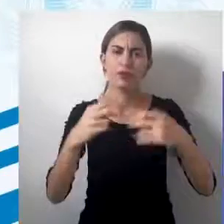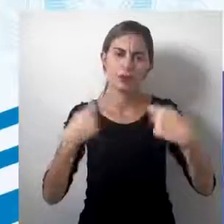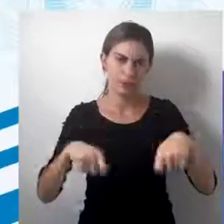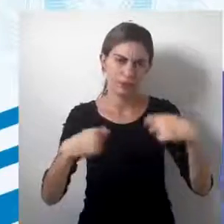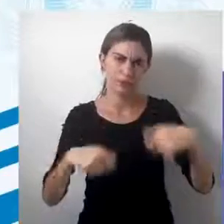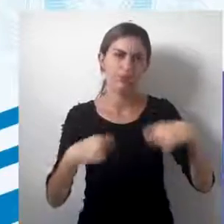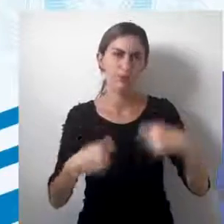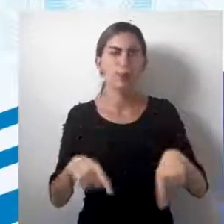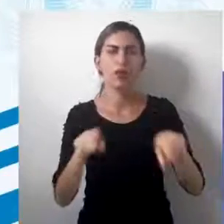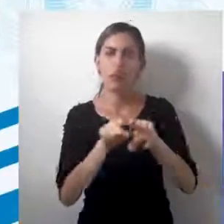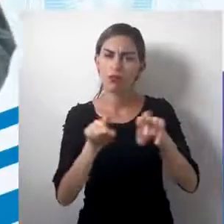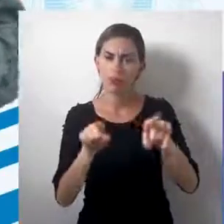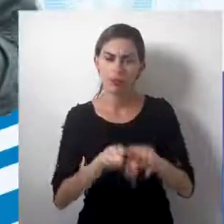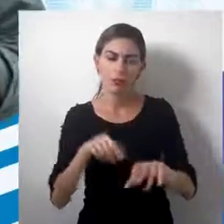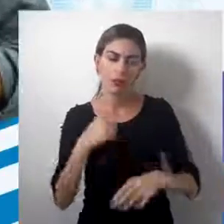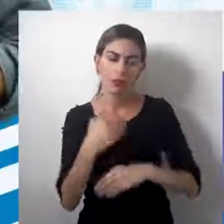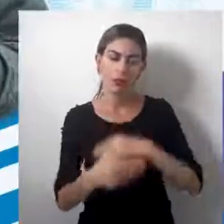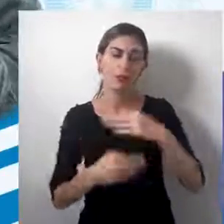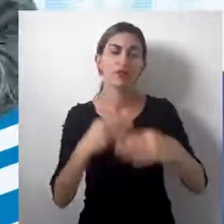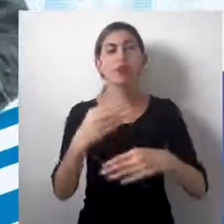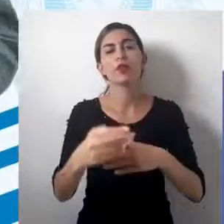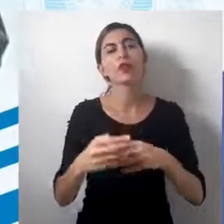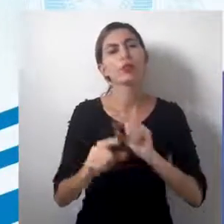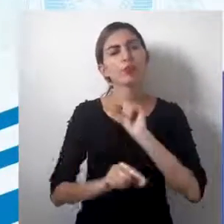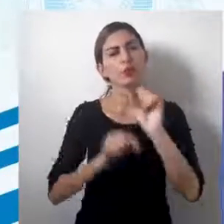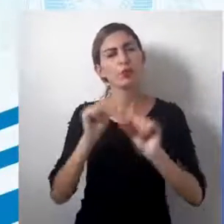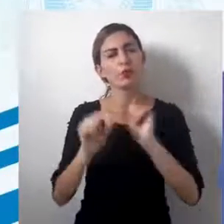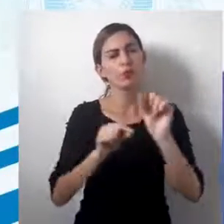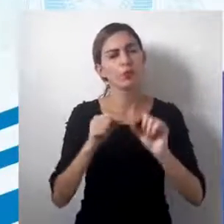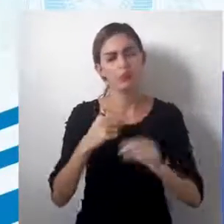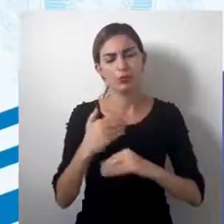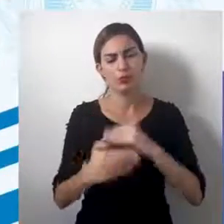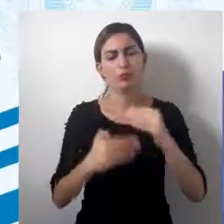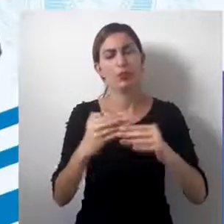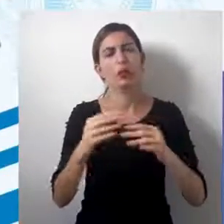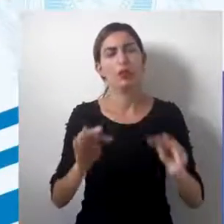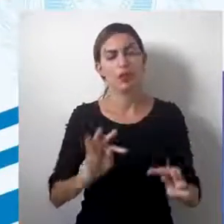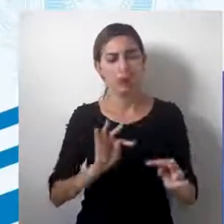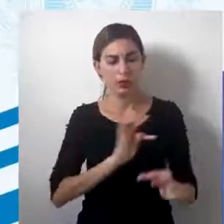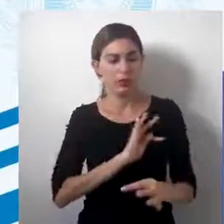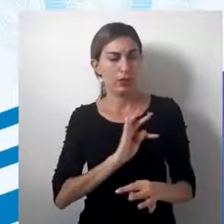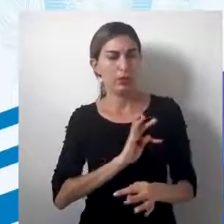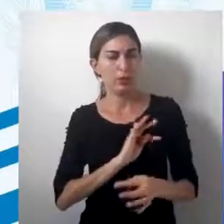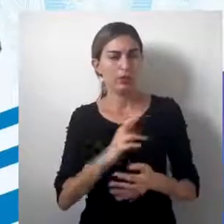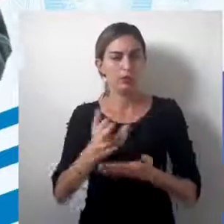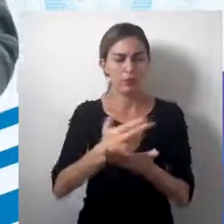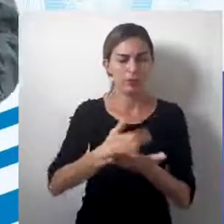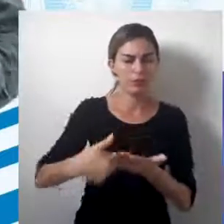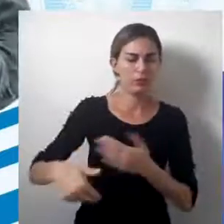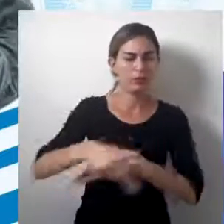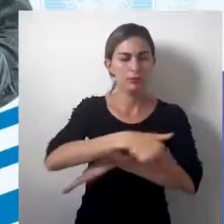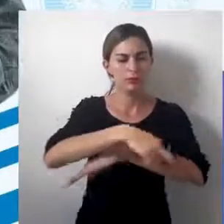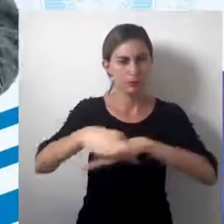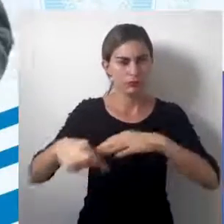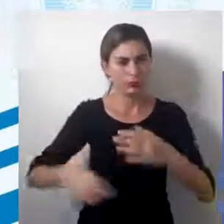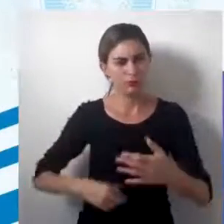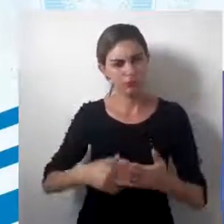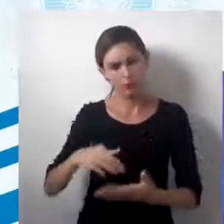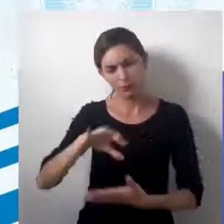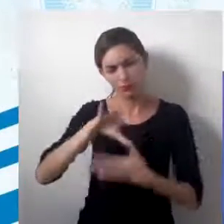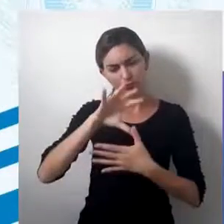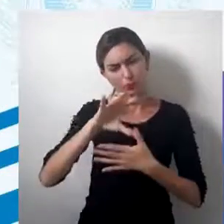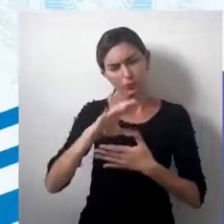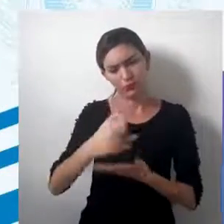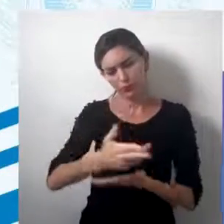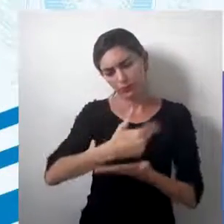dessas necessidades, também avançam as técnicas cartográficas. E, o avanço